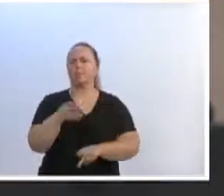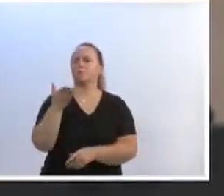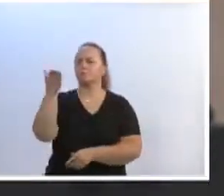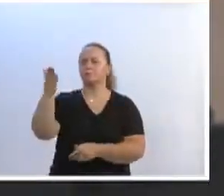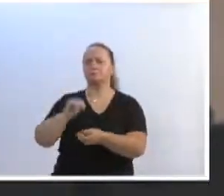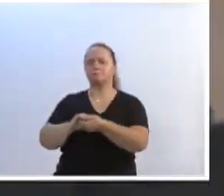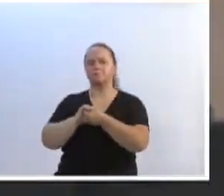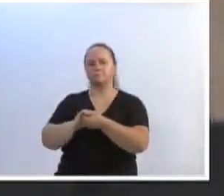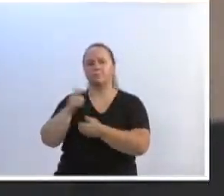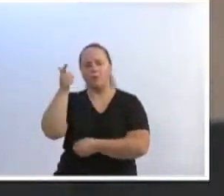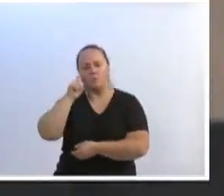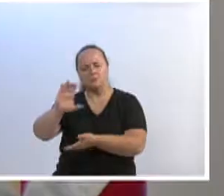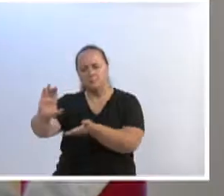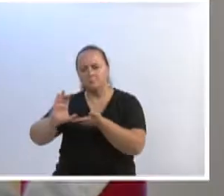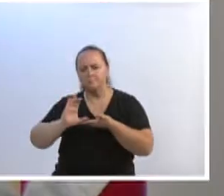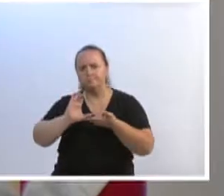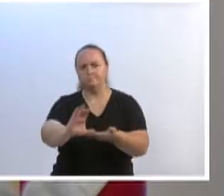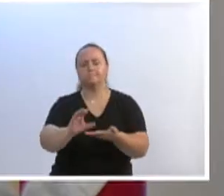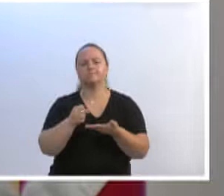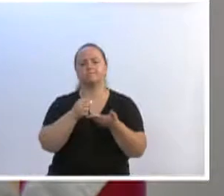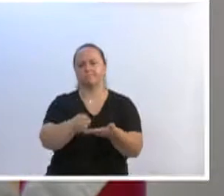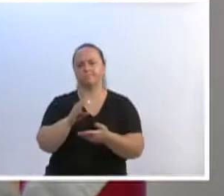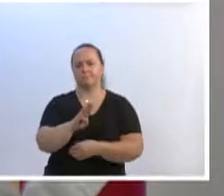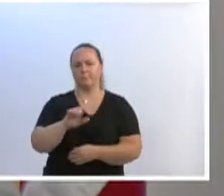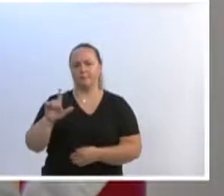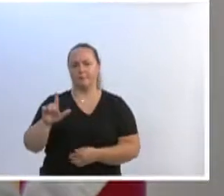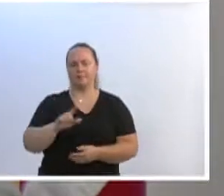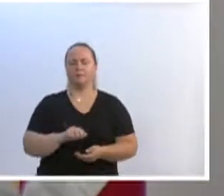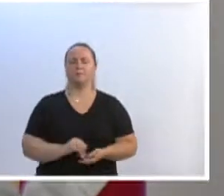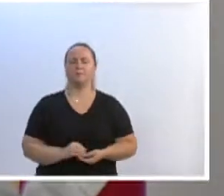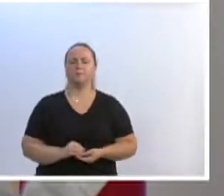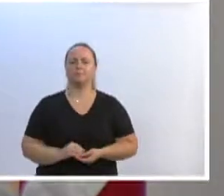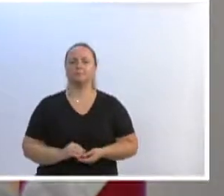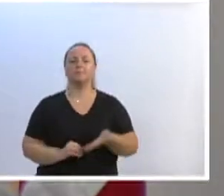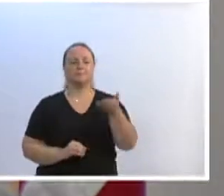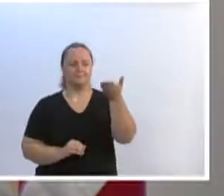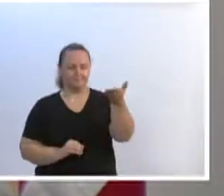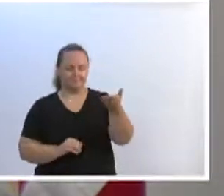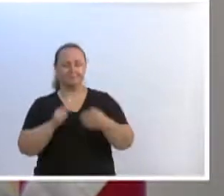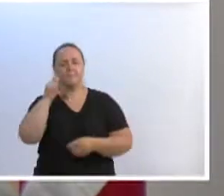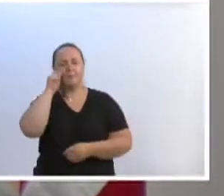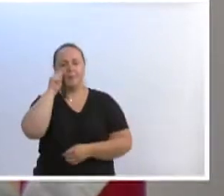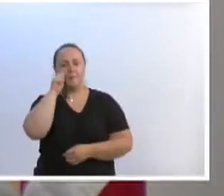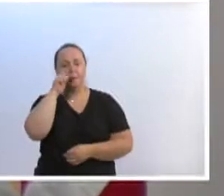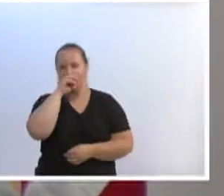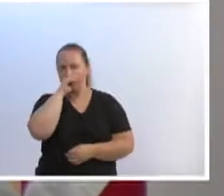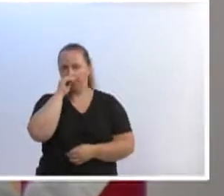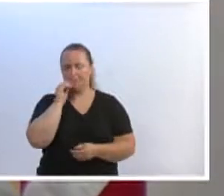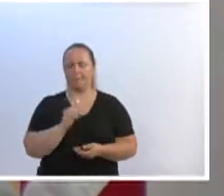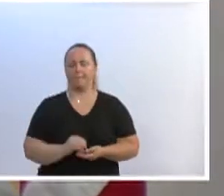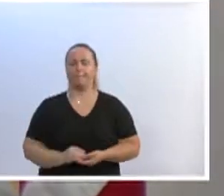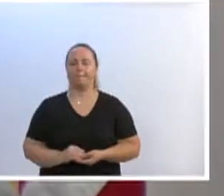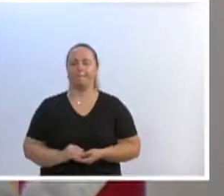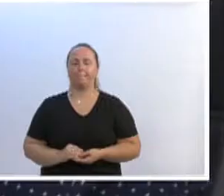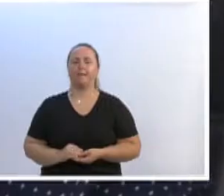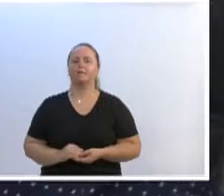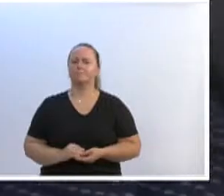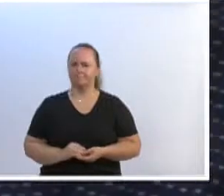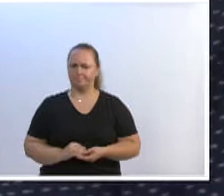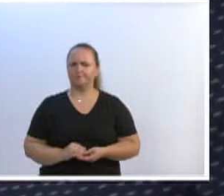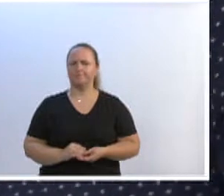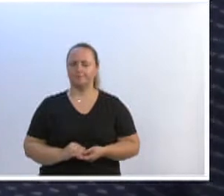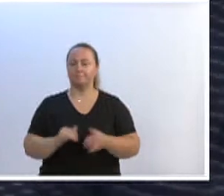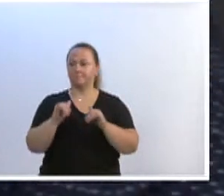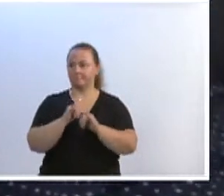cidade. Obrigado, vereador. Concedo também a parte, o vereador Almir Vieira. Vereador Caminha, quero falar para a Vossa Excelência que quando